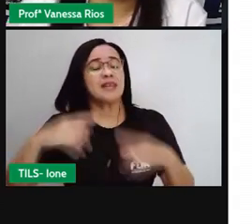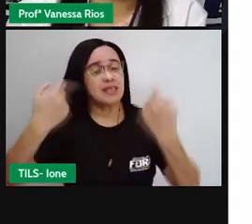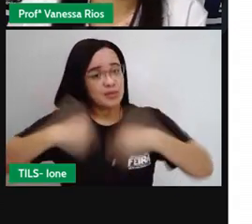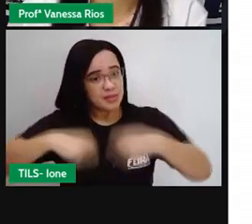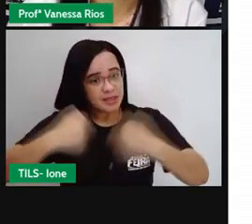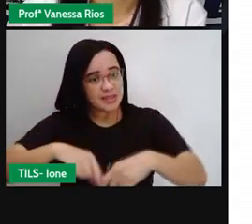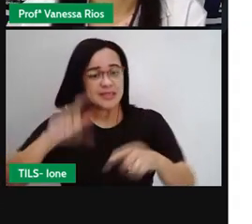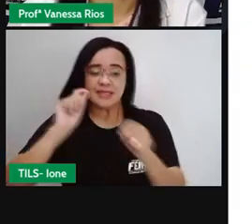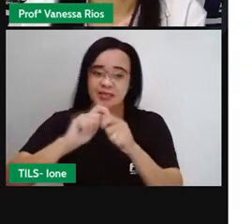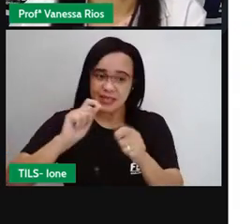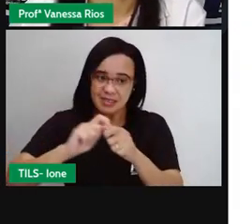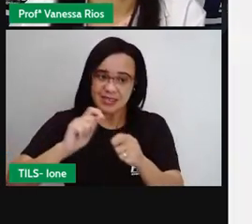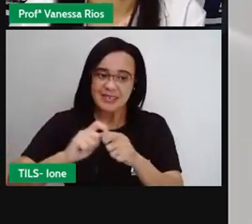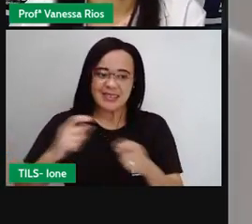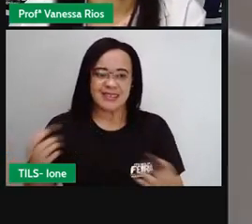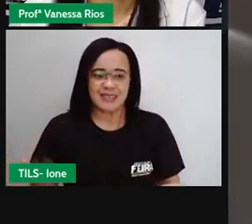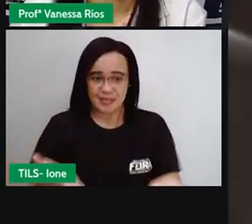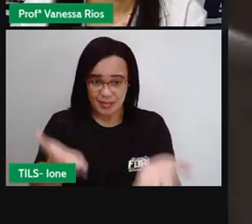lá?